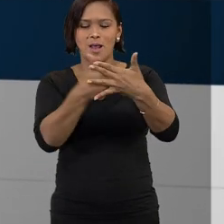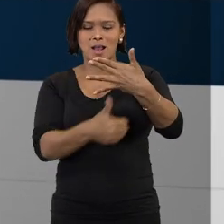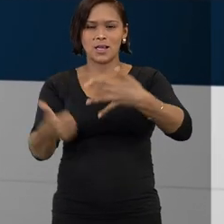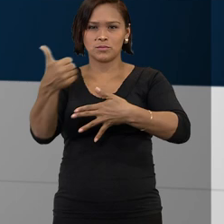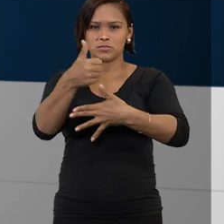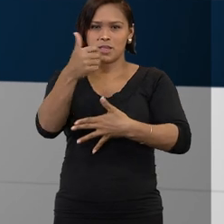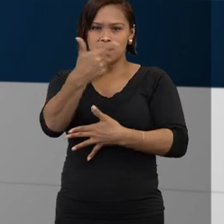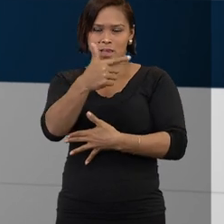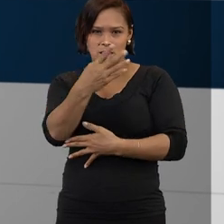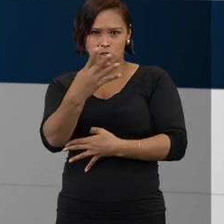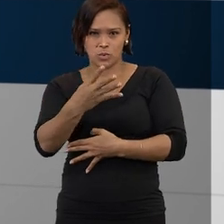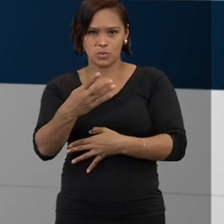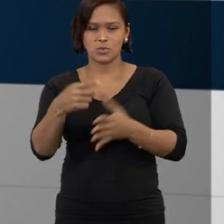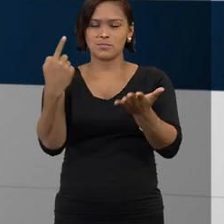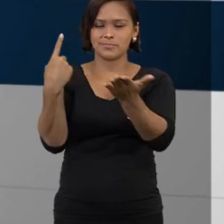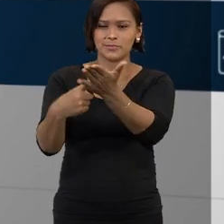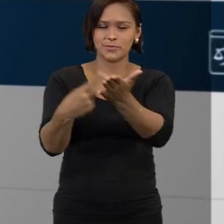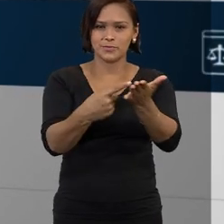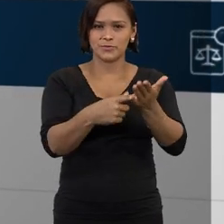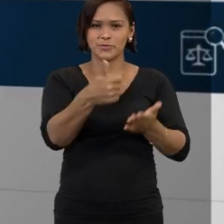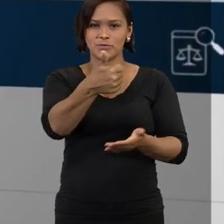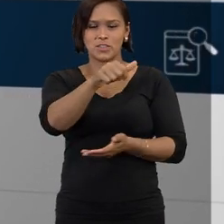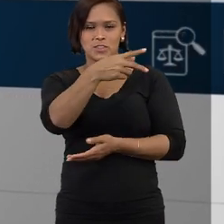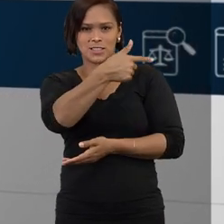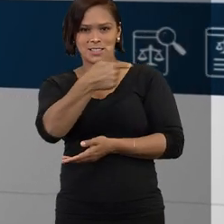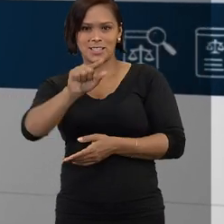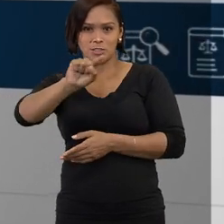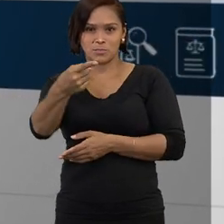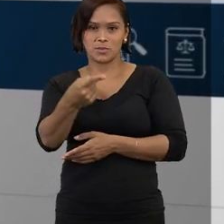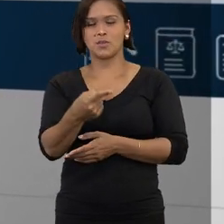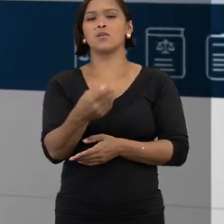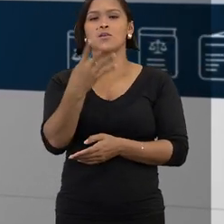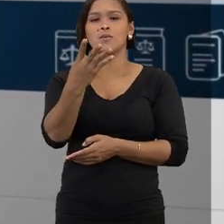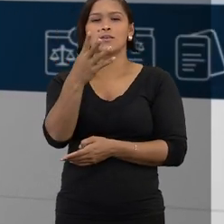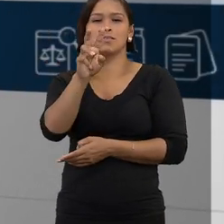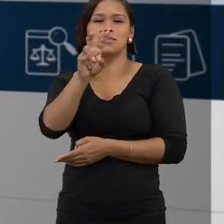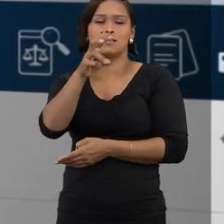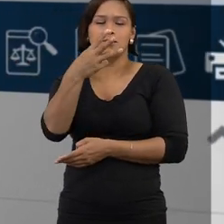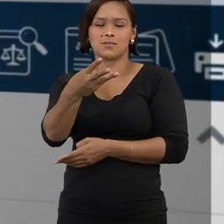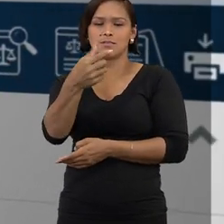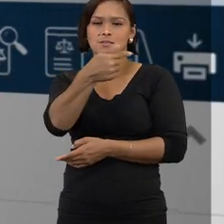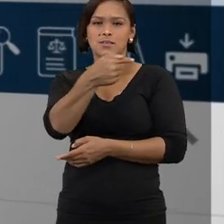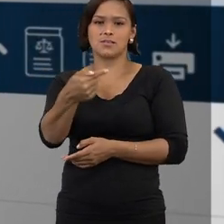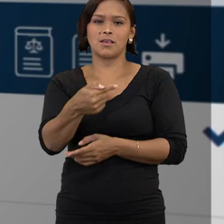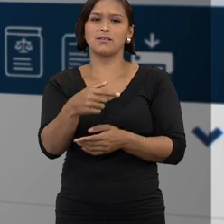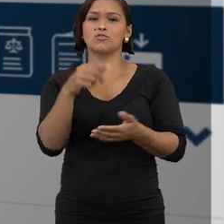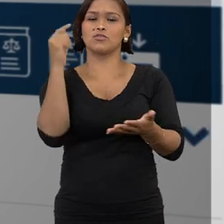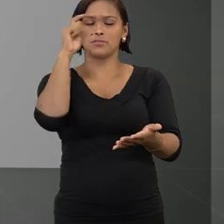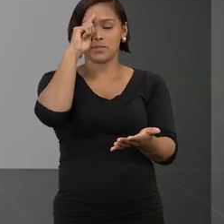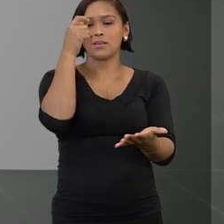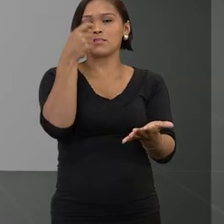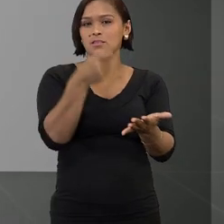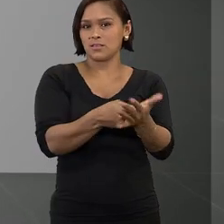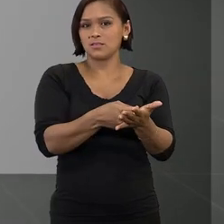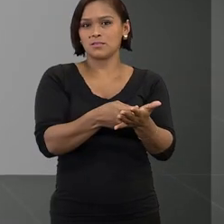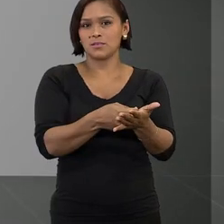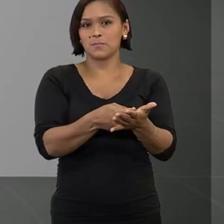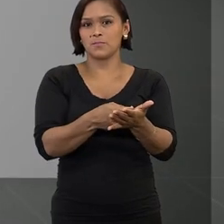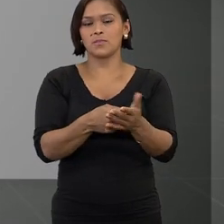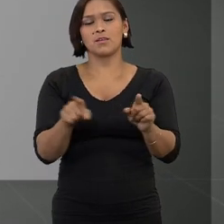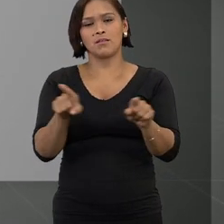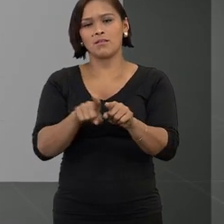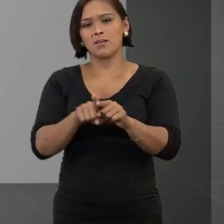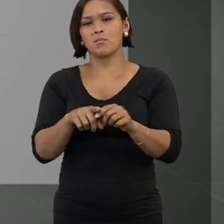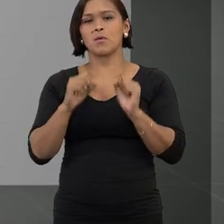súmulas, mais de 27 mil acórdons e quase 434 mil decisões monocráticas. Além de